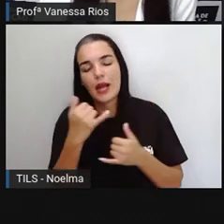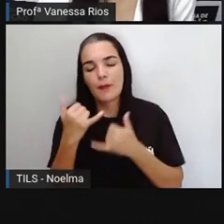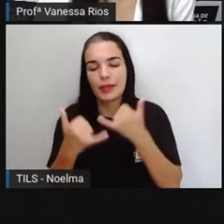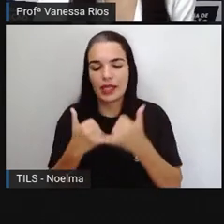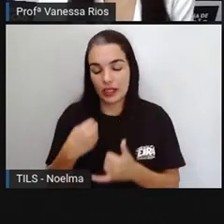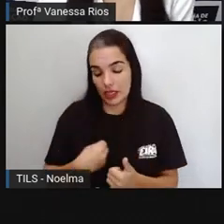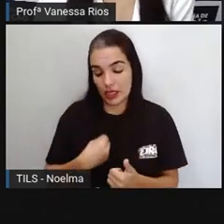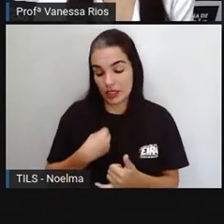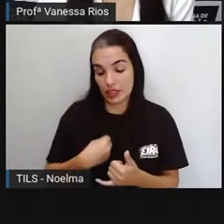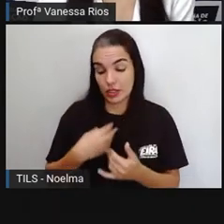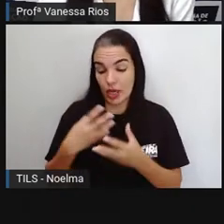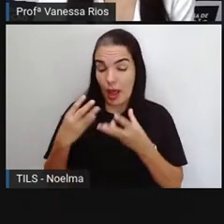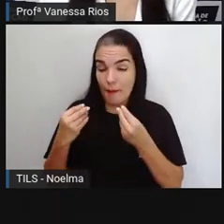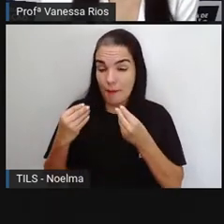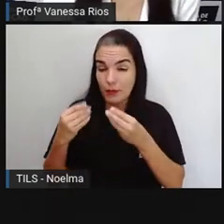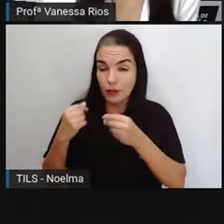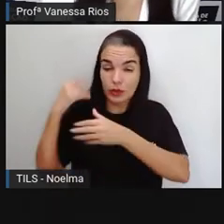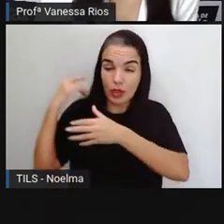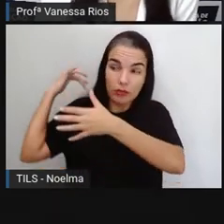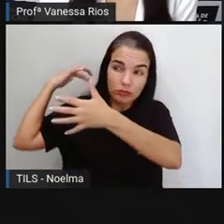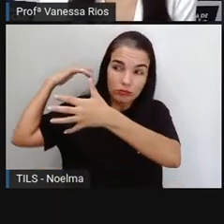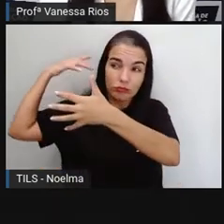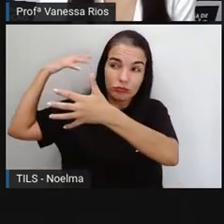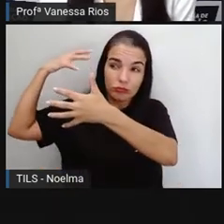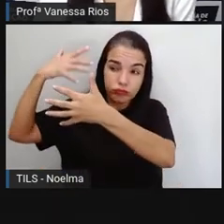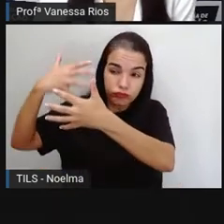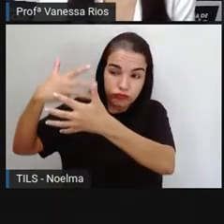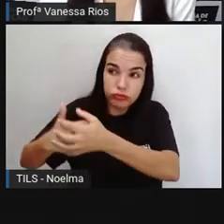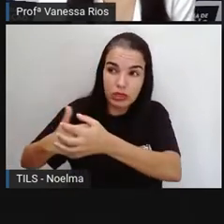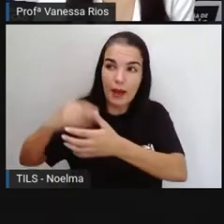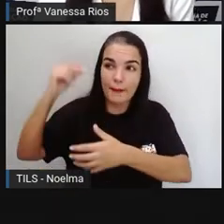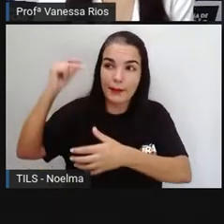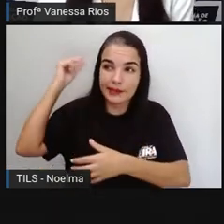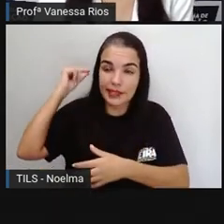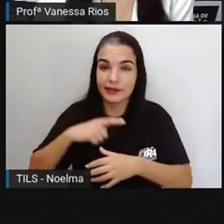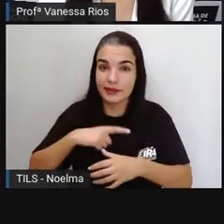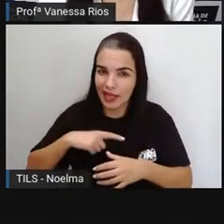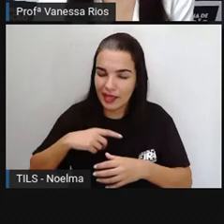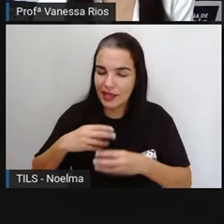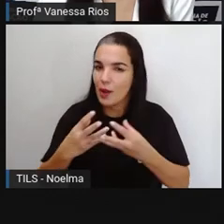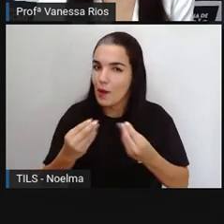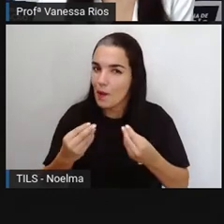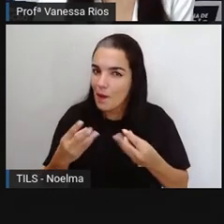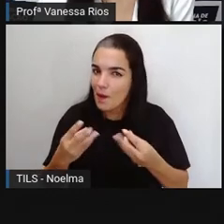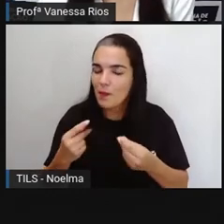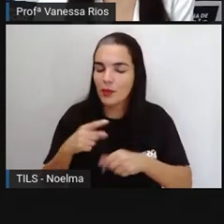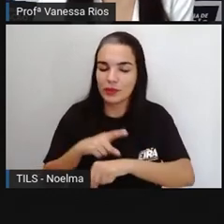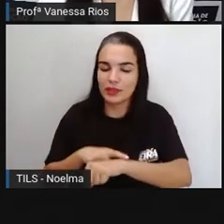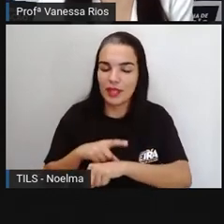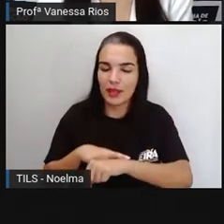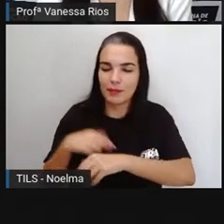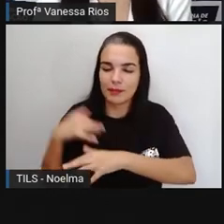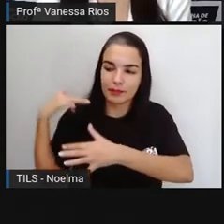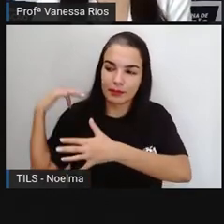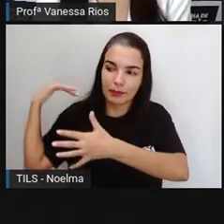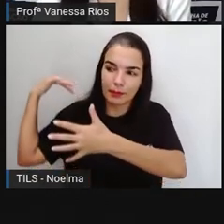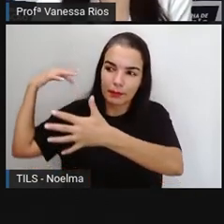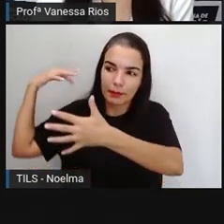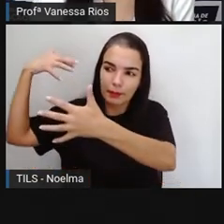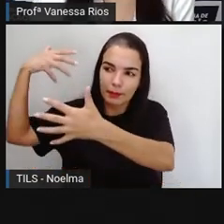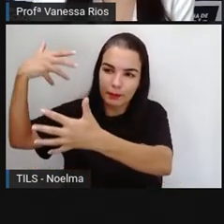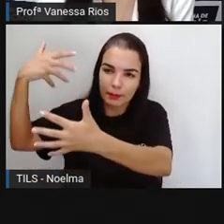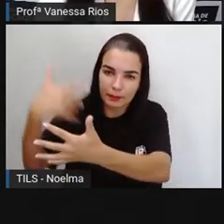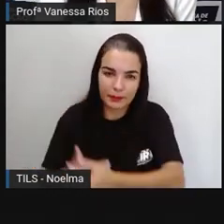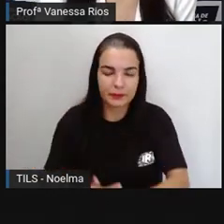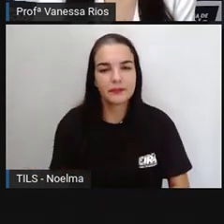anos, justamente para a gente observar o quanto as brincadeiras elas passam pelo tempo, elas resistem ao